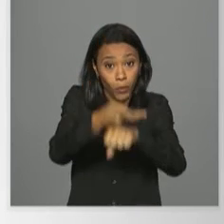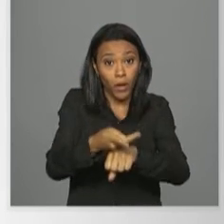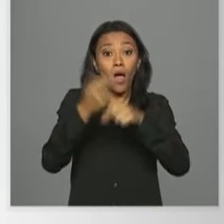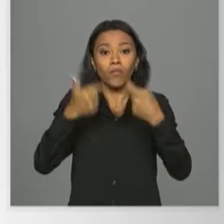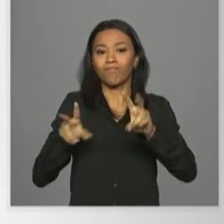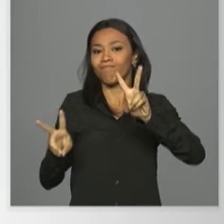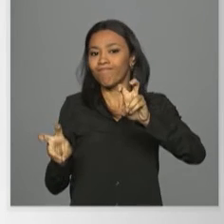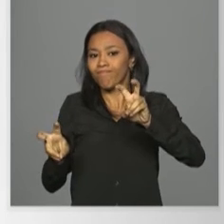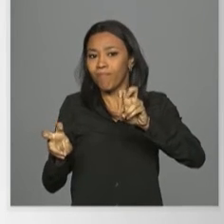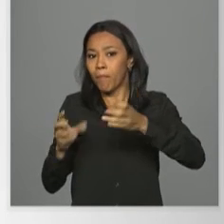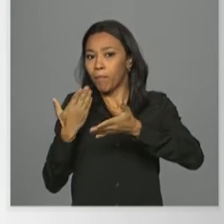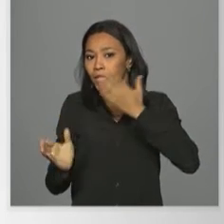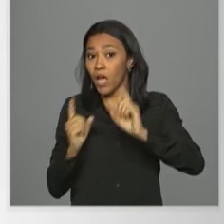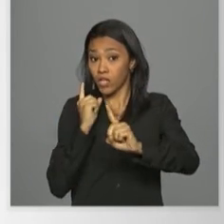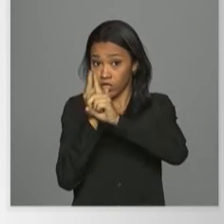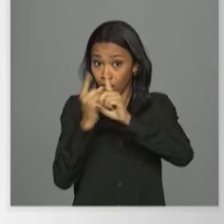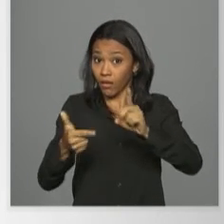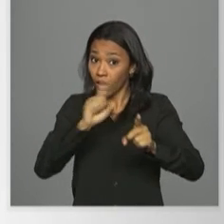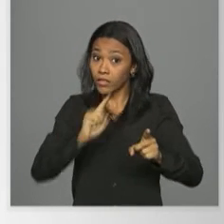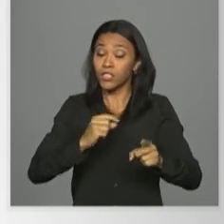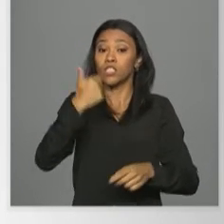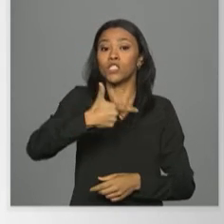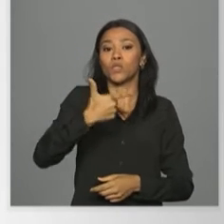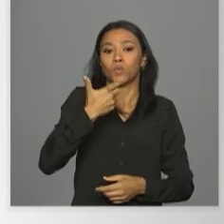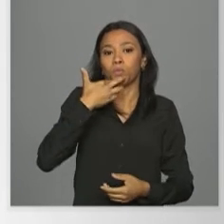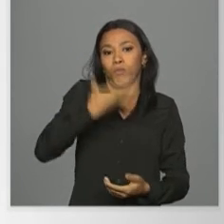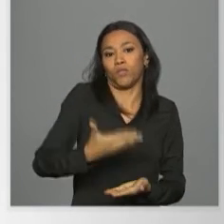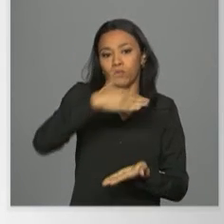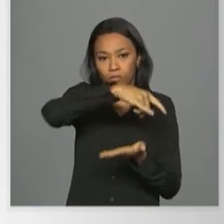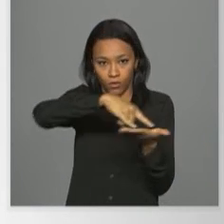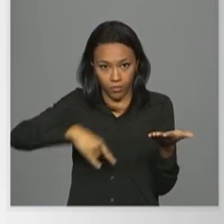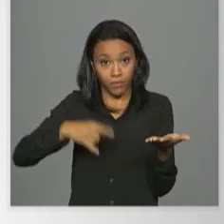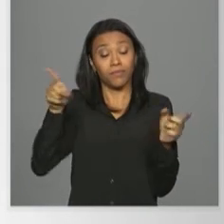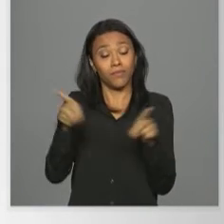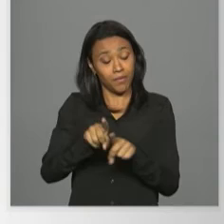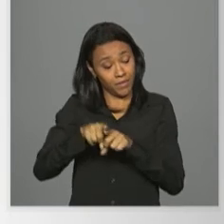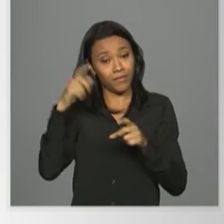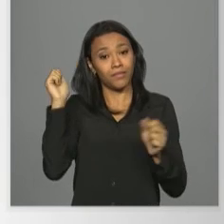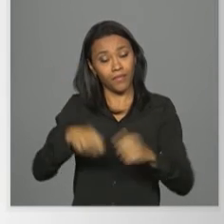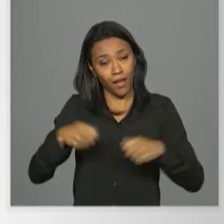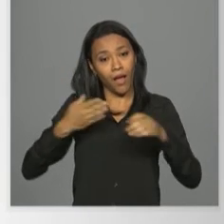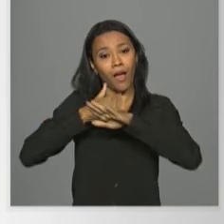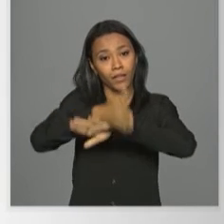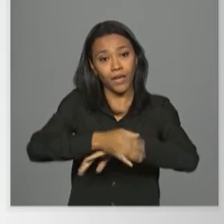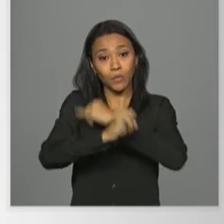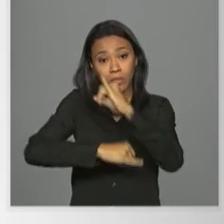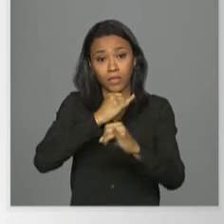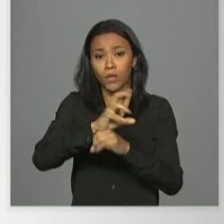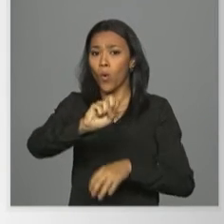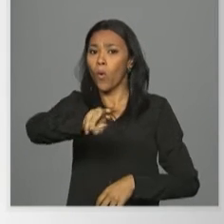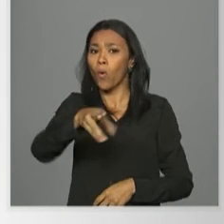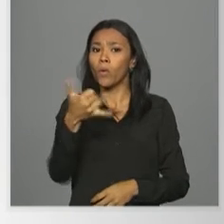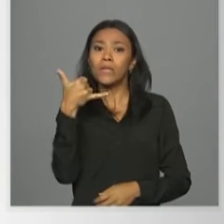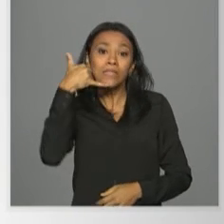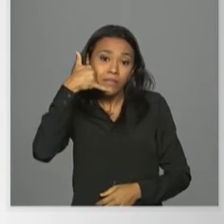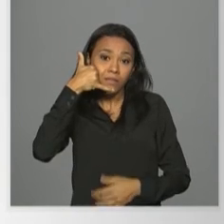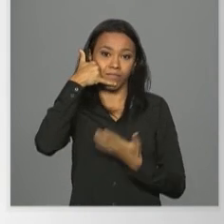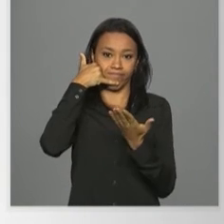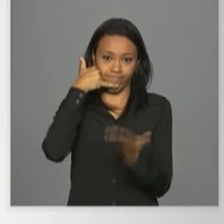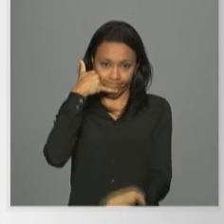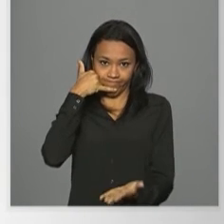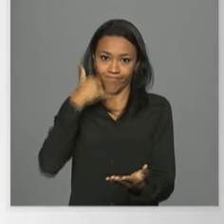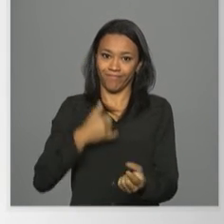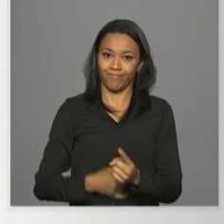perdidos antes de tirar a segunda via. Também é possível buscar no site da empresa ou ligar para a central de atendimento